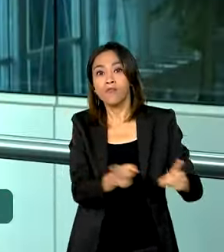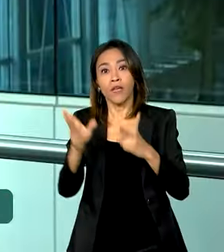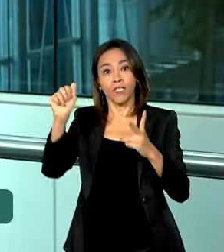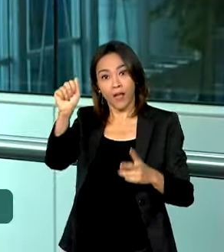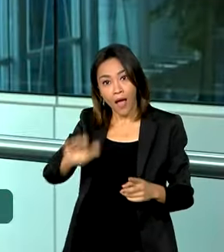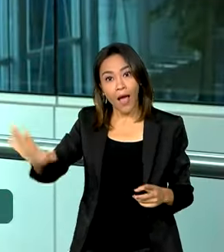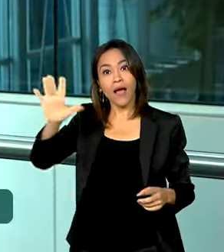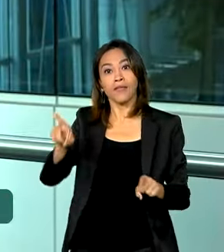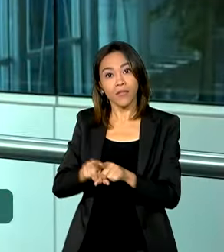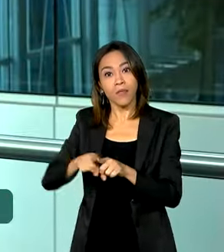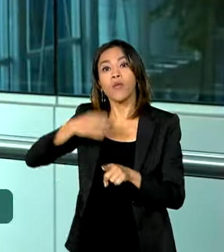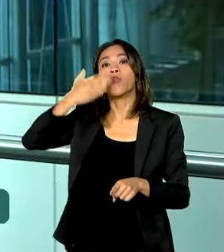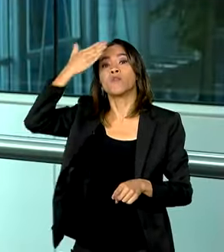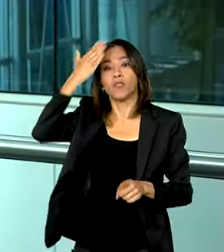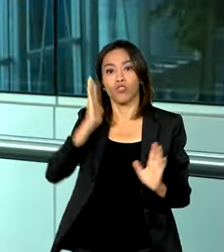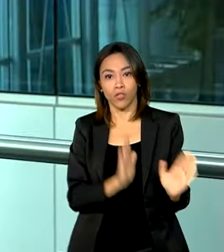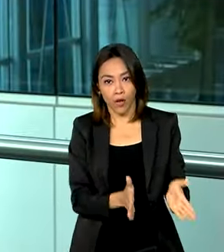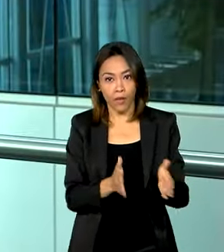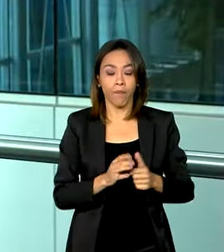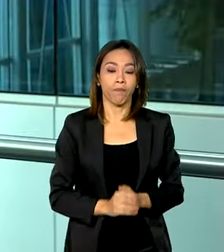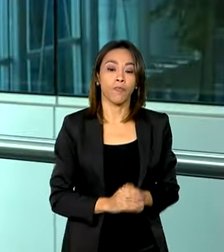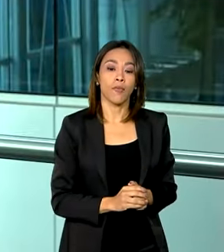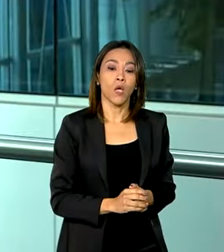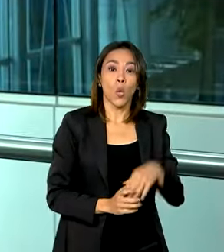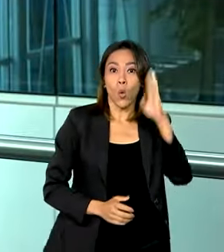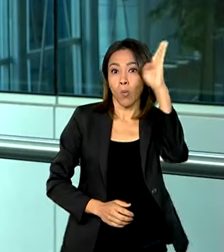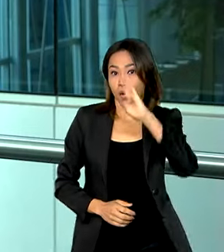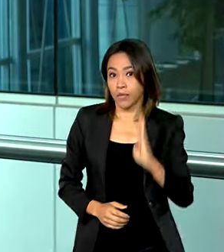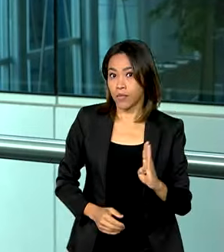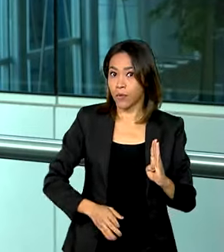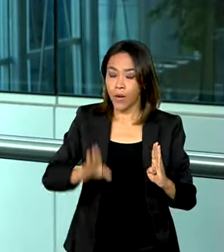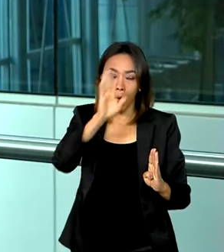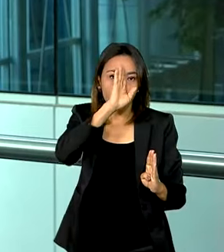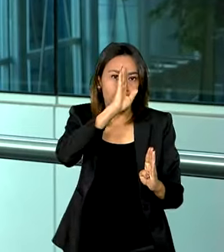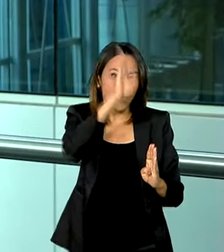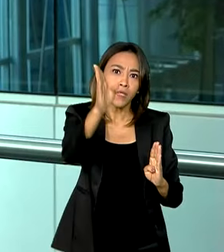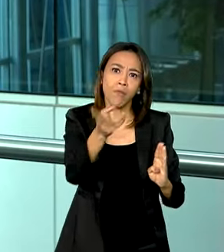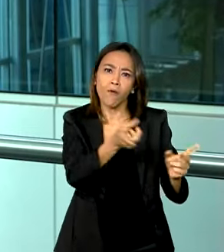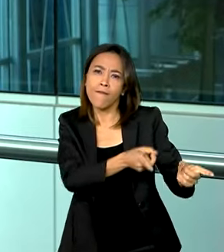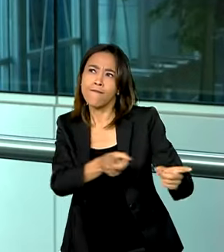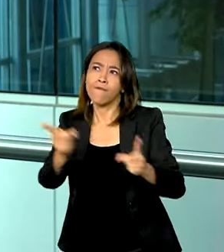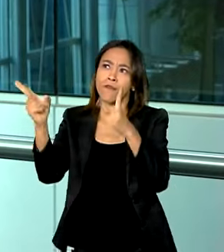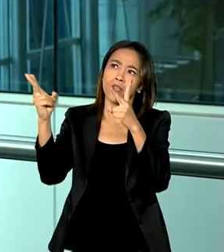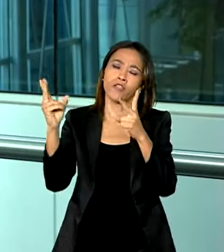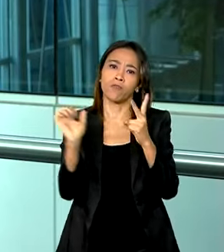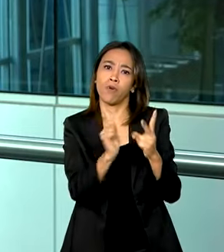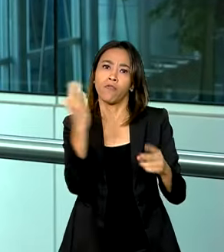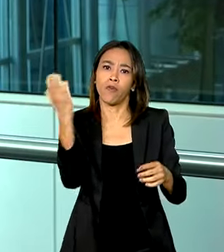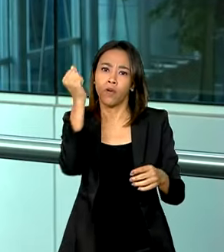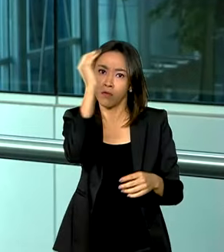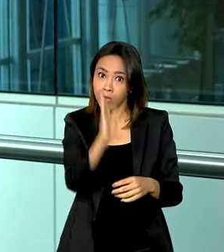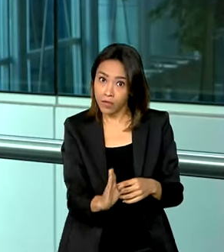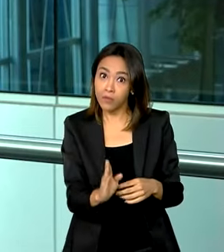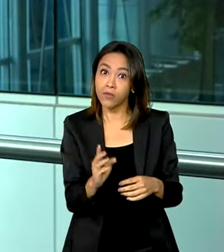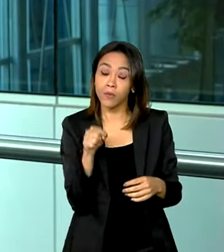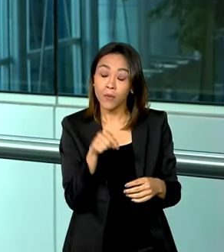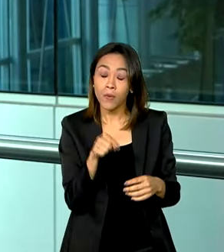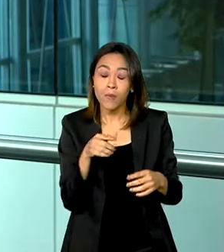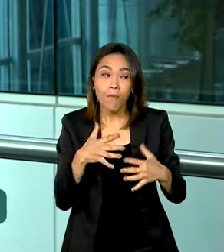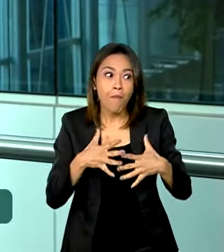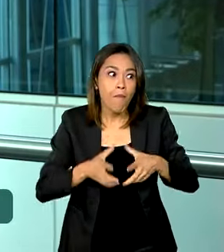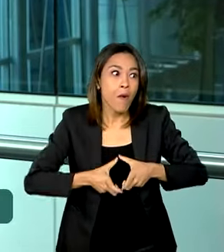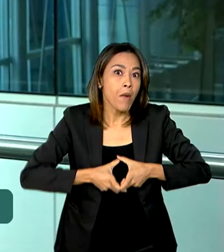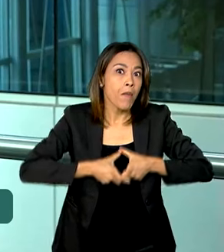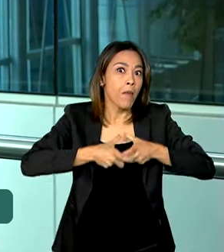O Brasil, como o principal país exportador, o maior rebanho brasileiro, acessando o maior